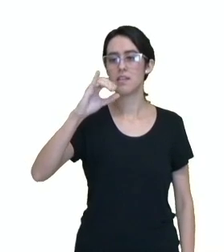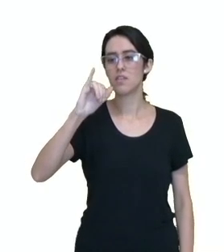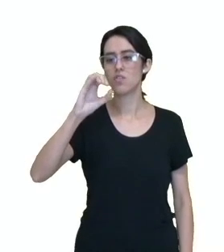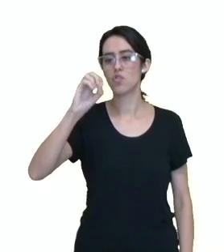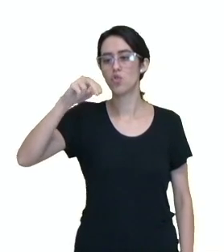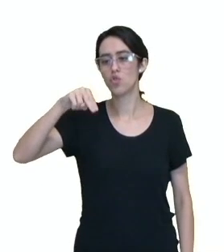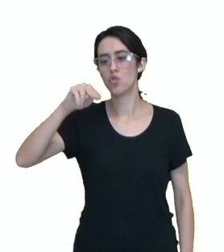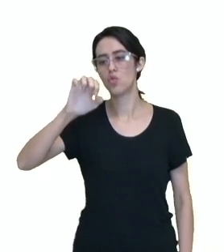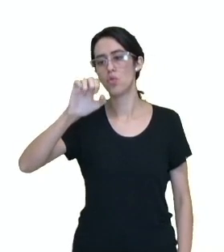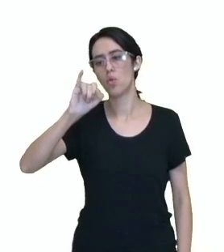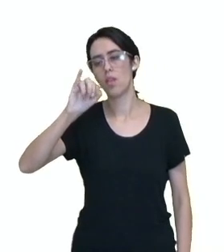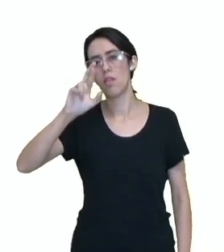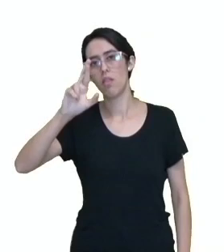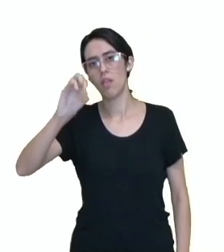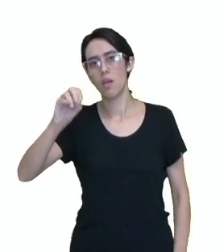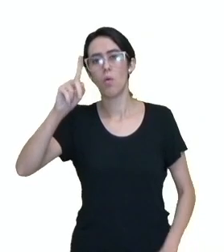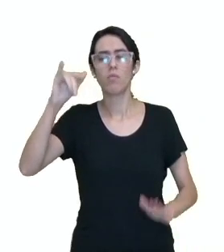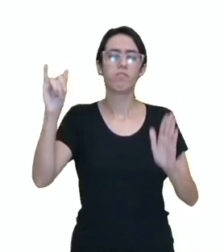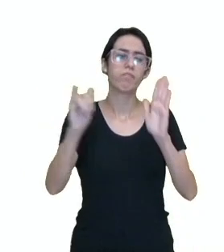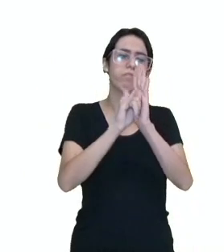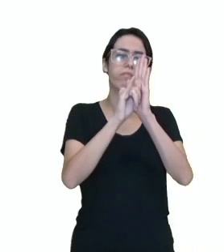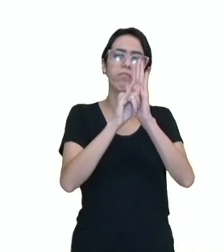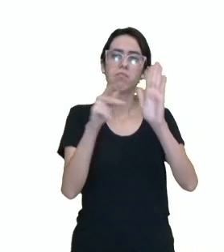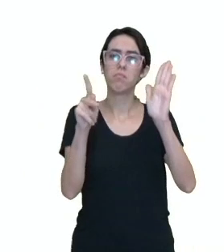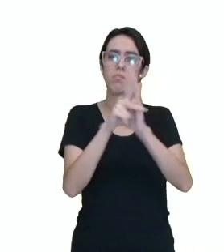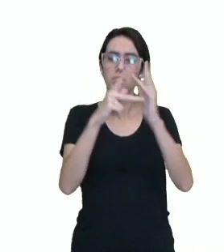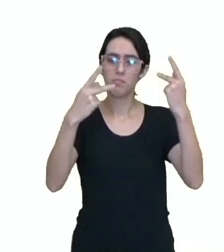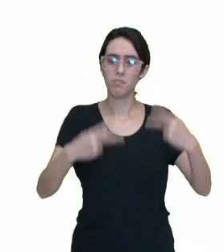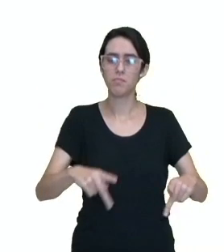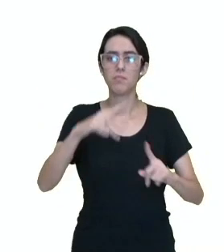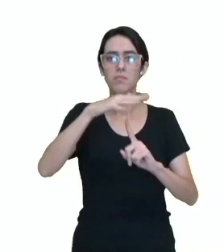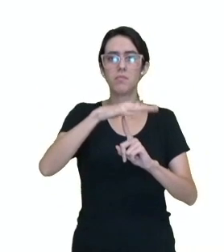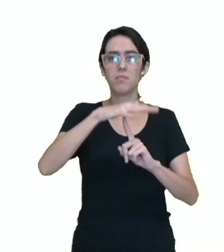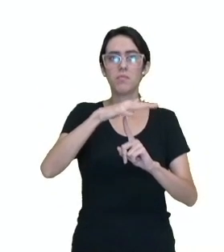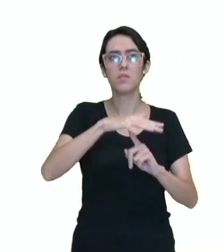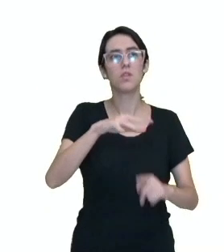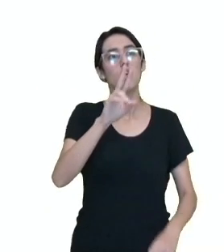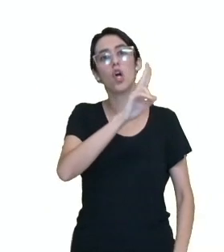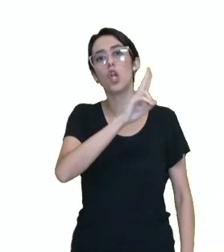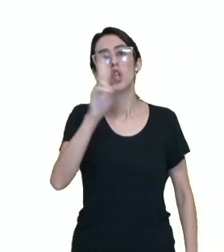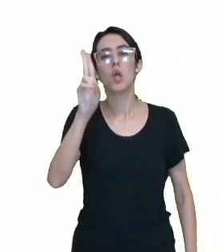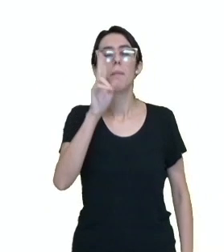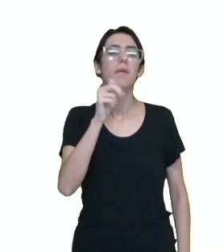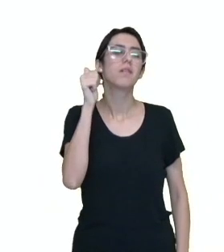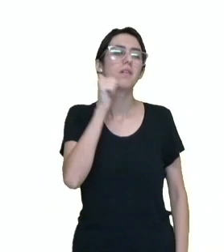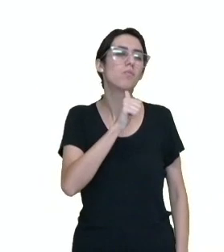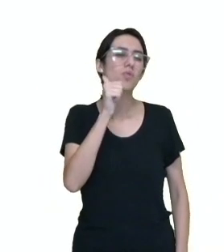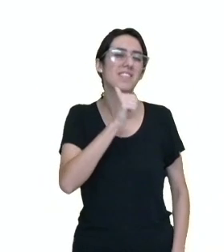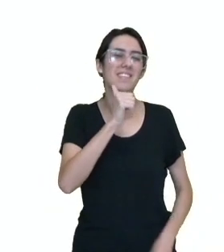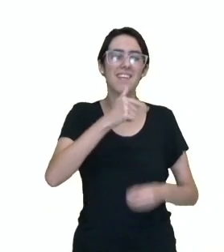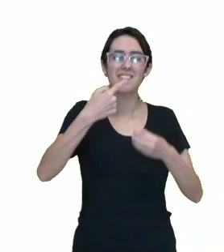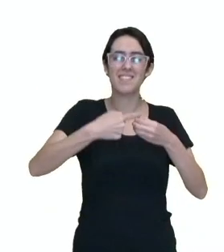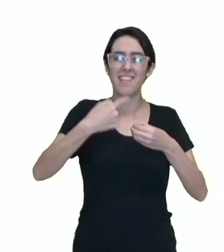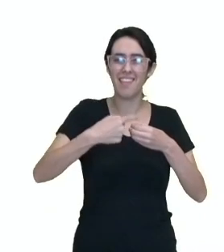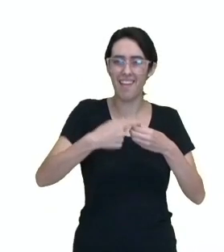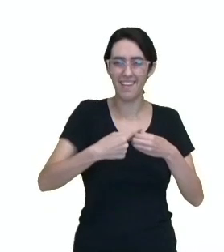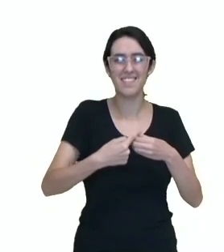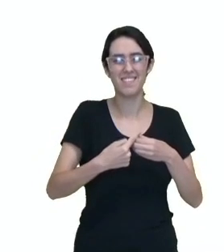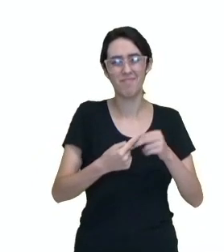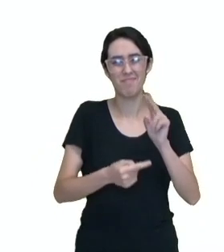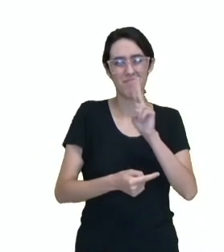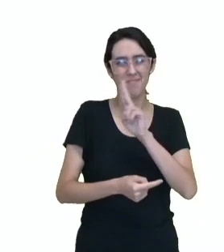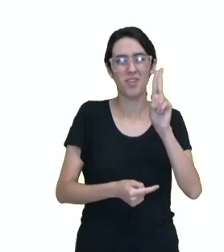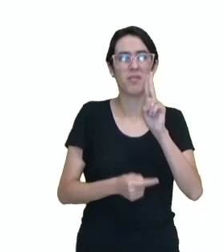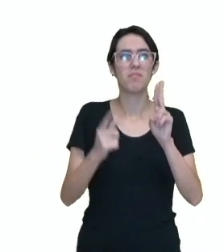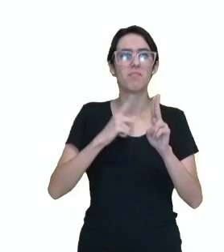fazem parte do nosso patrimônio, né? É a música chamada As Mocinhas da Cidade, né? Imortalizada pela